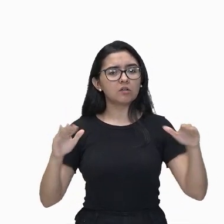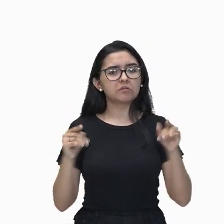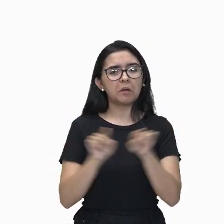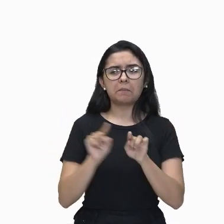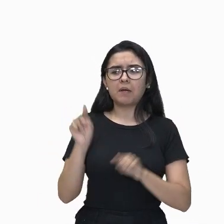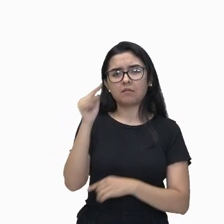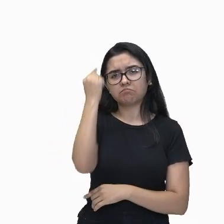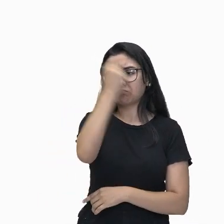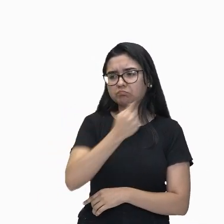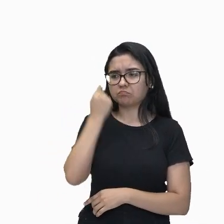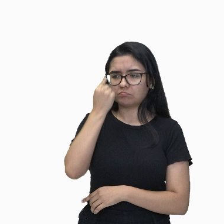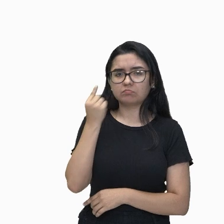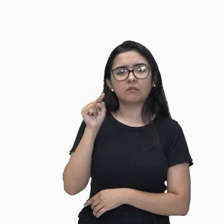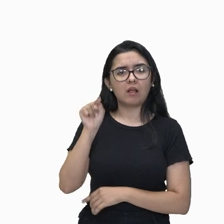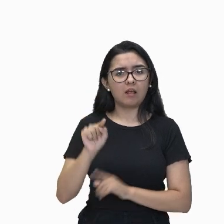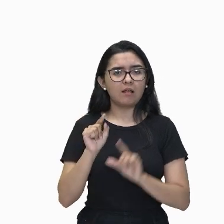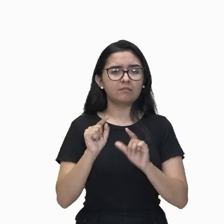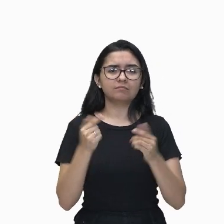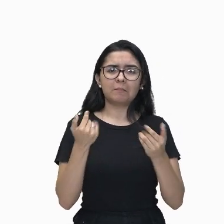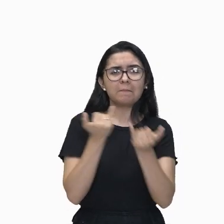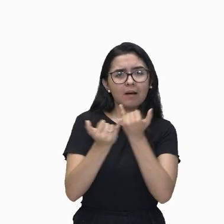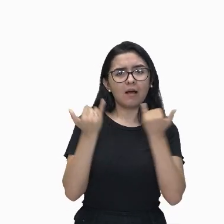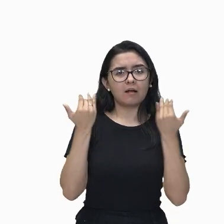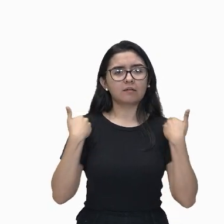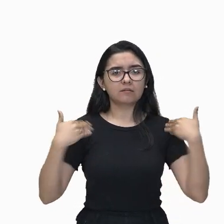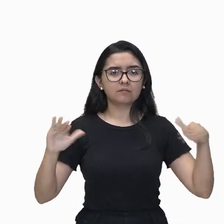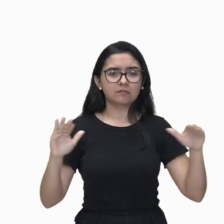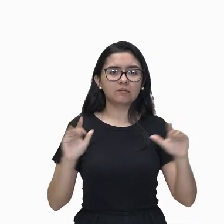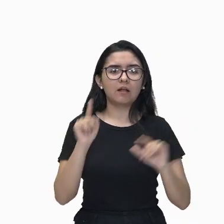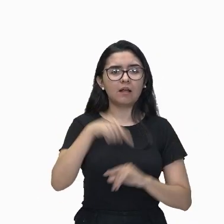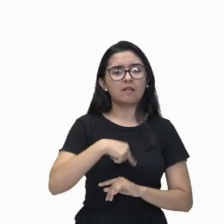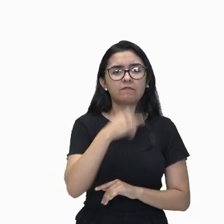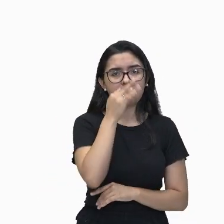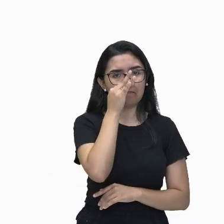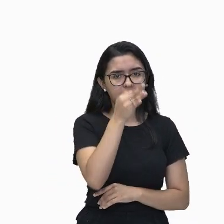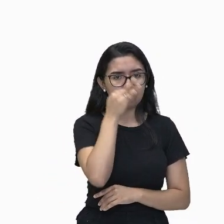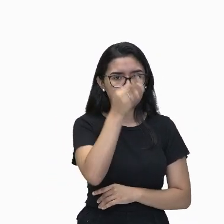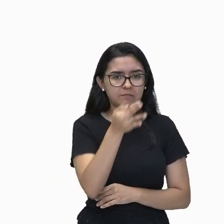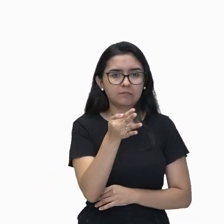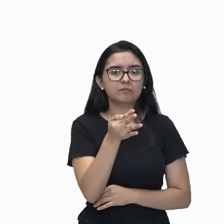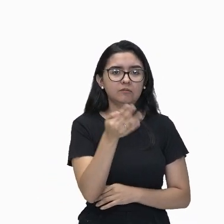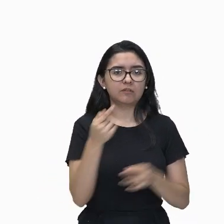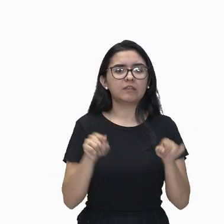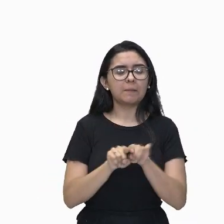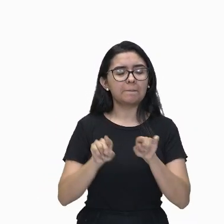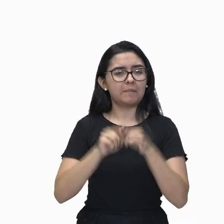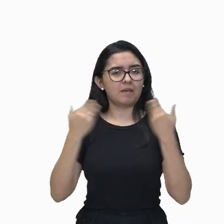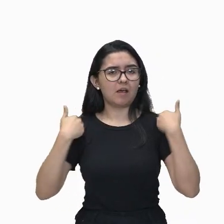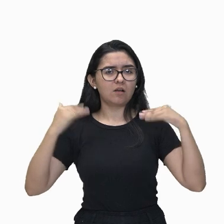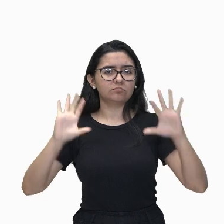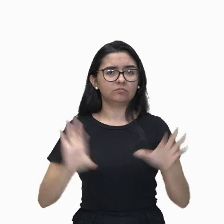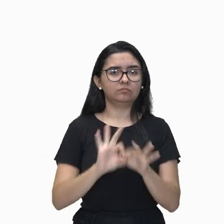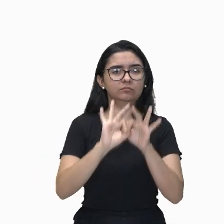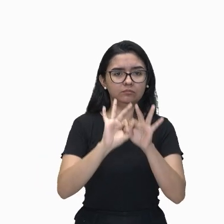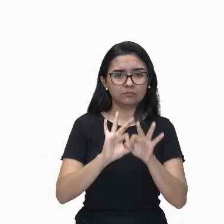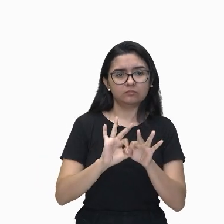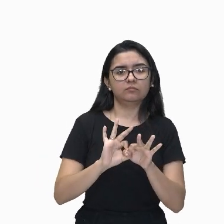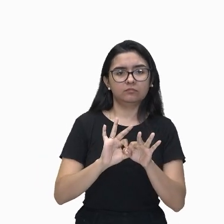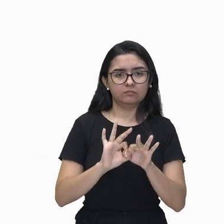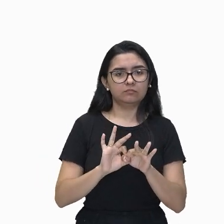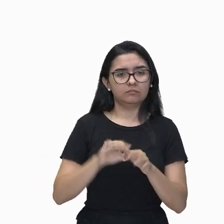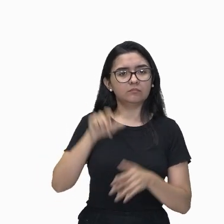cara. Isso é ser flor e anjo juntamente. Ser